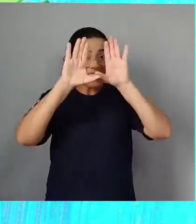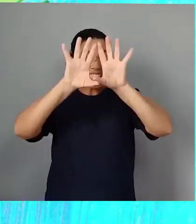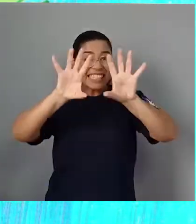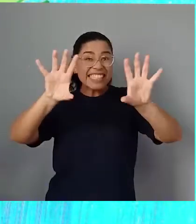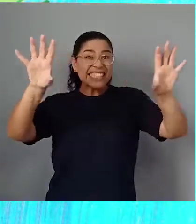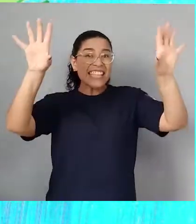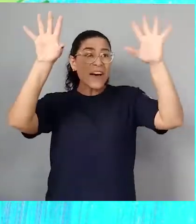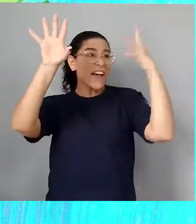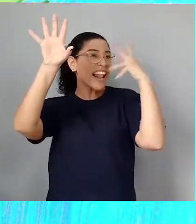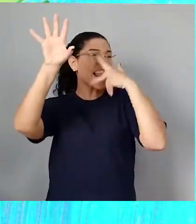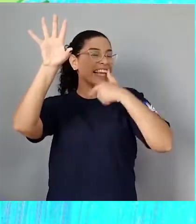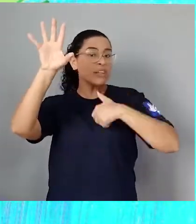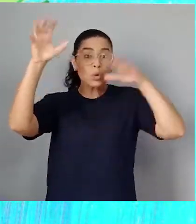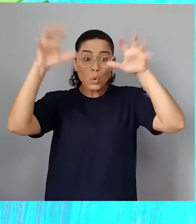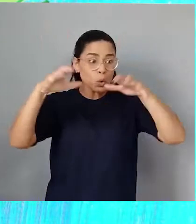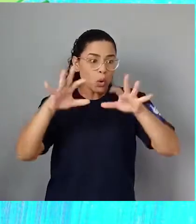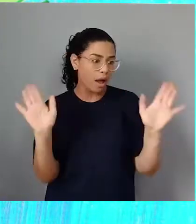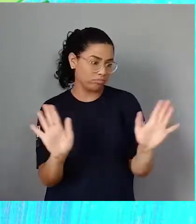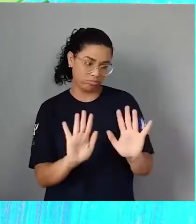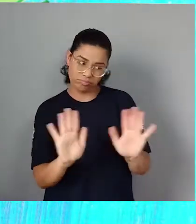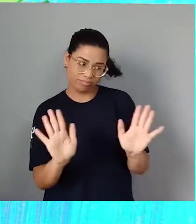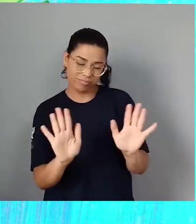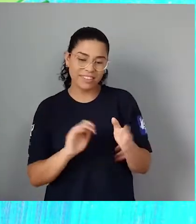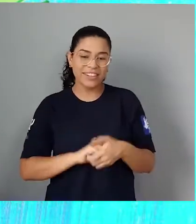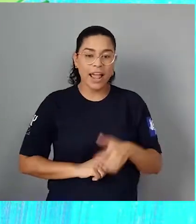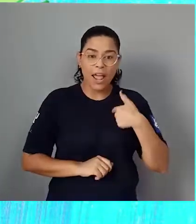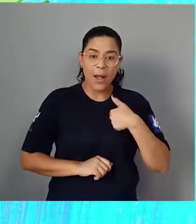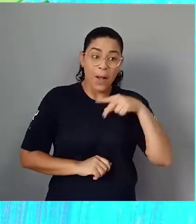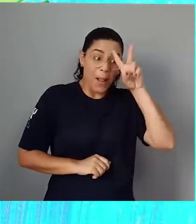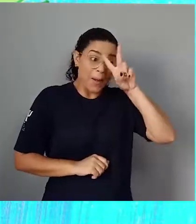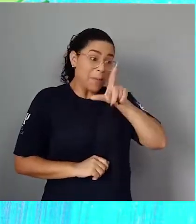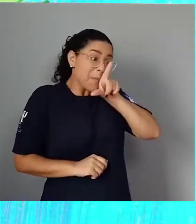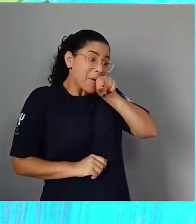Não vai mais chover E eu lembrei que sou um pássaro Vamos voar juntos!